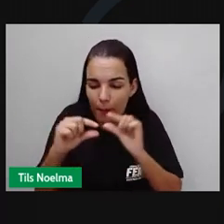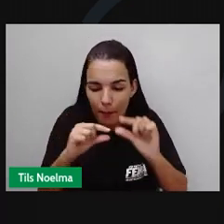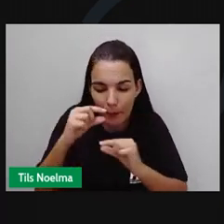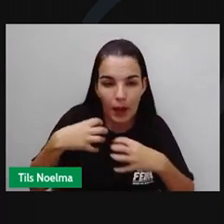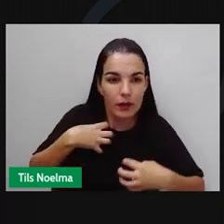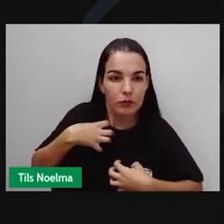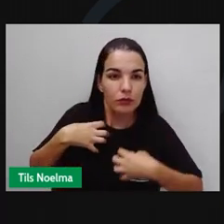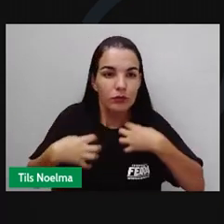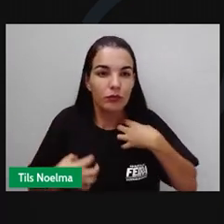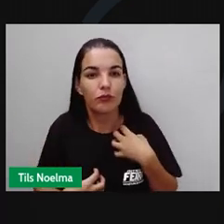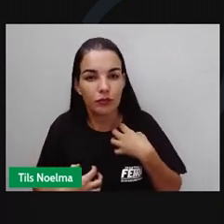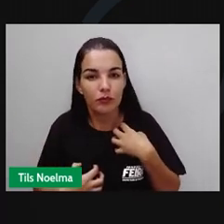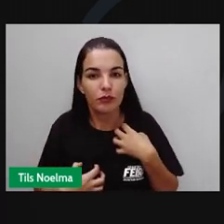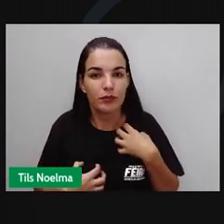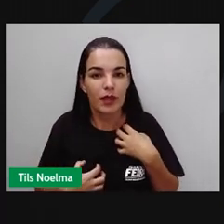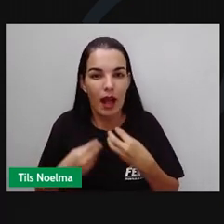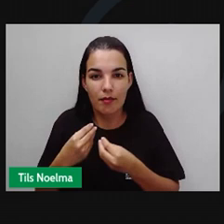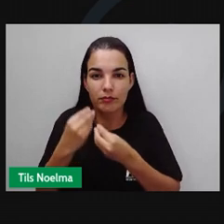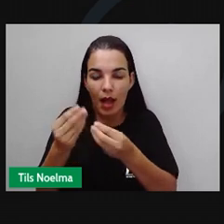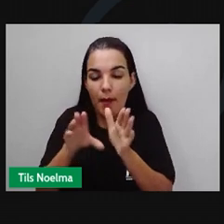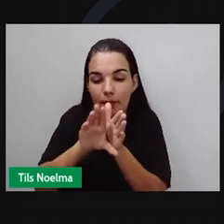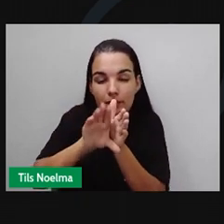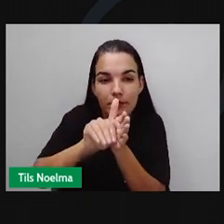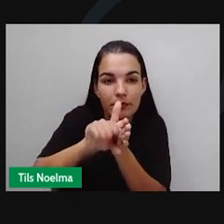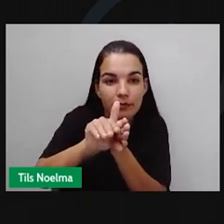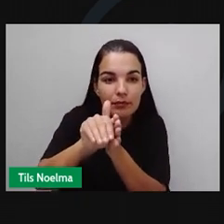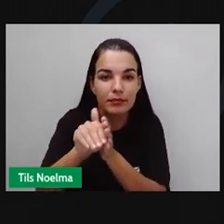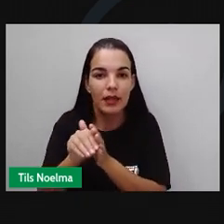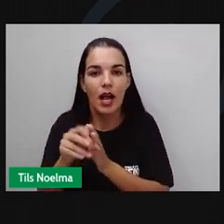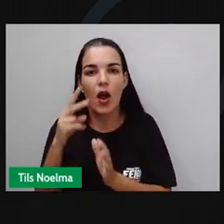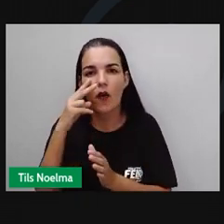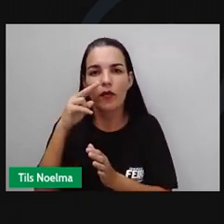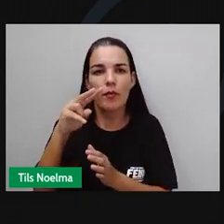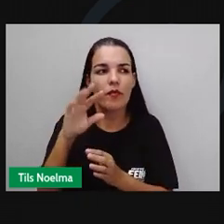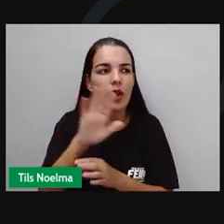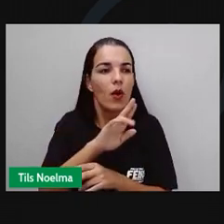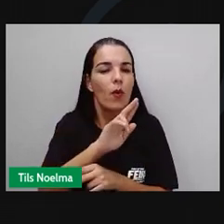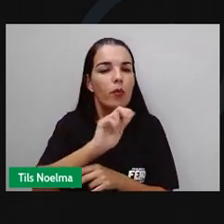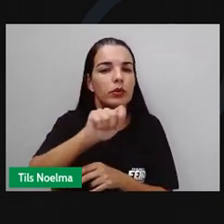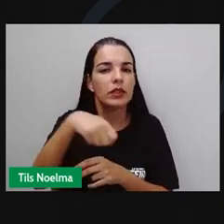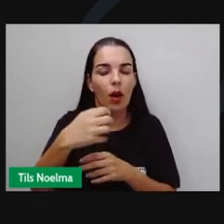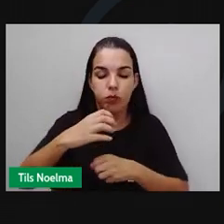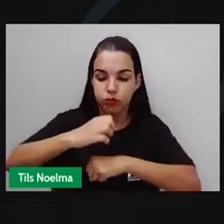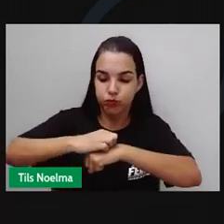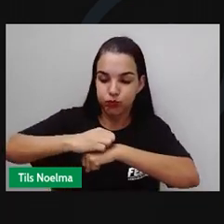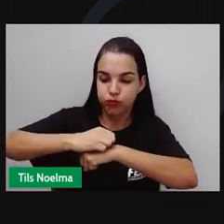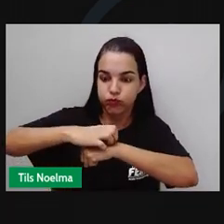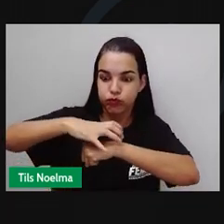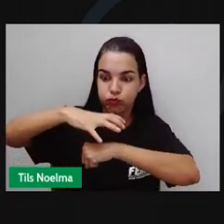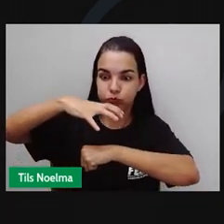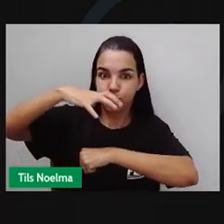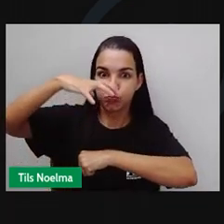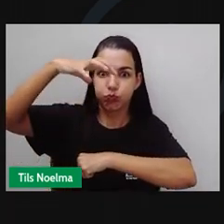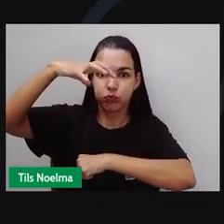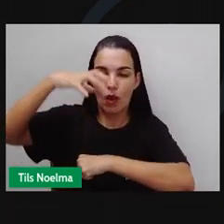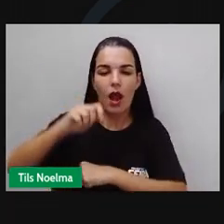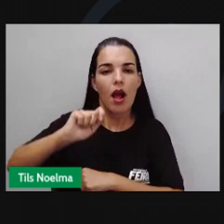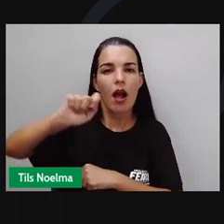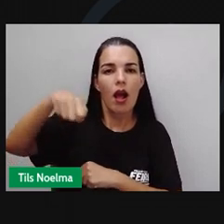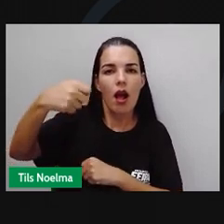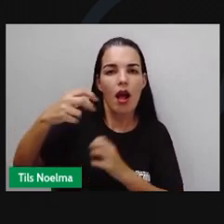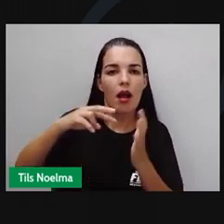subprodutos culinários. Vamos começar pelo fermento. O fermento são fungos